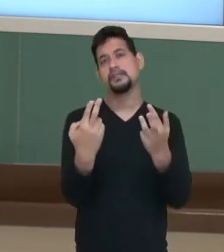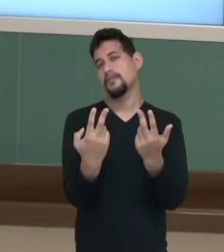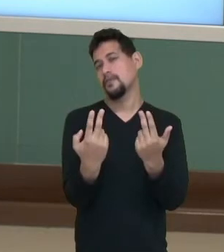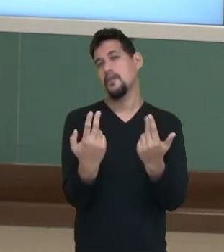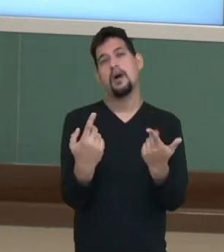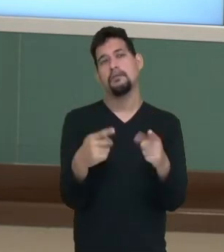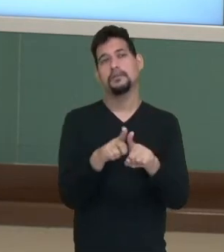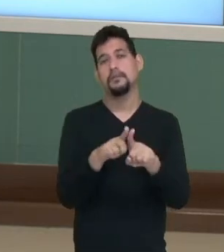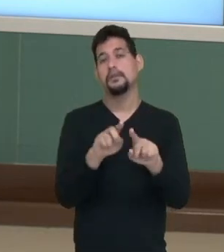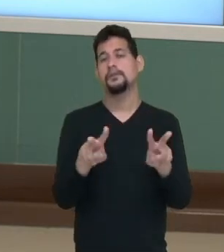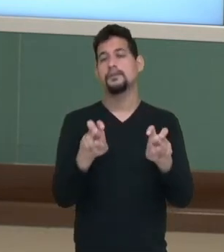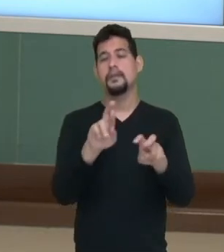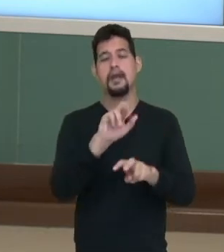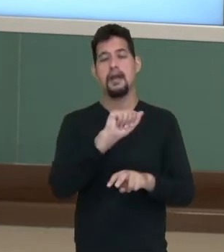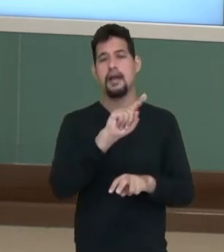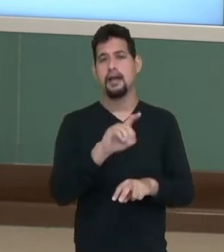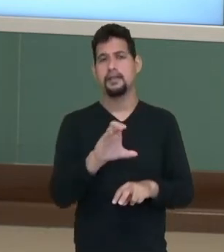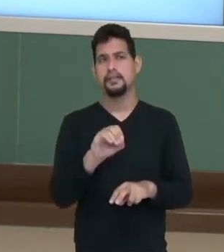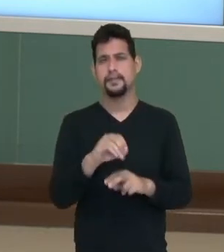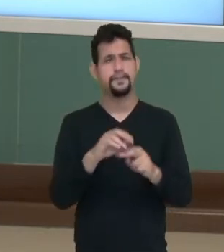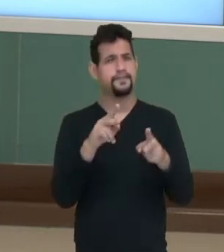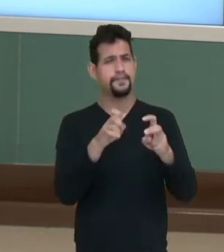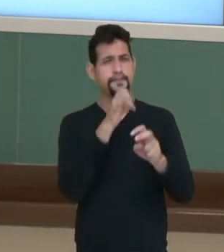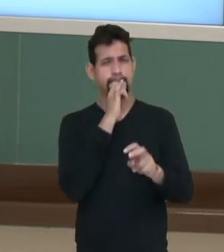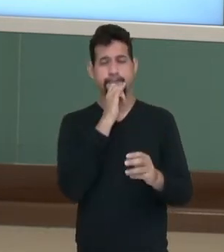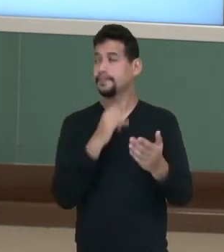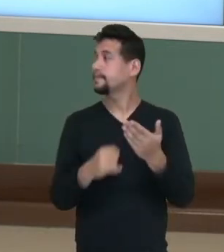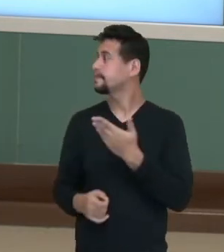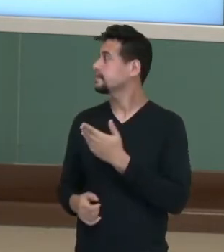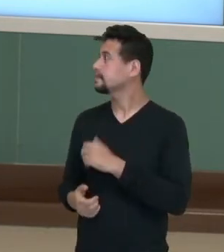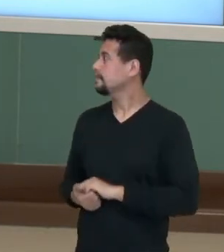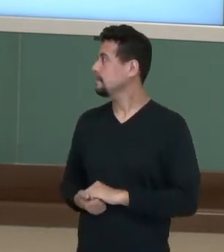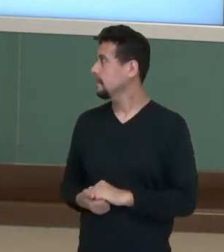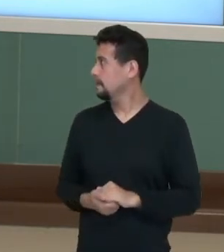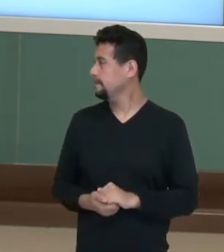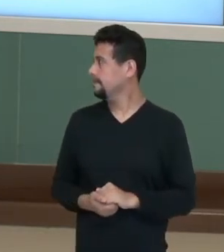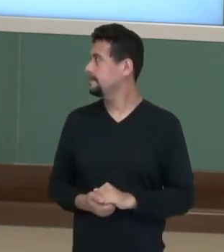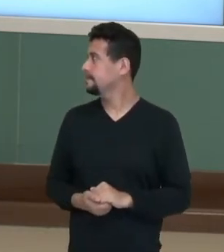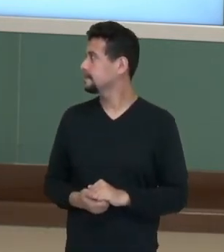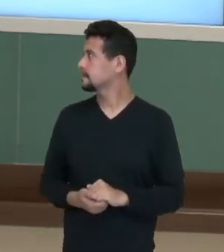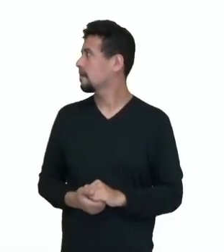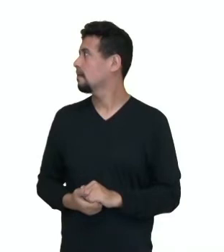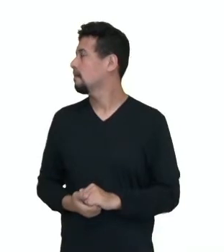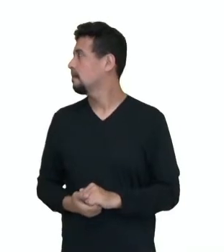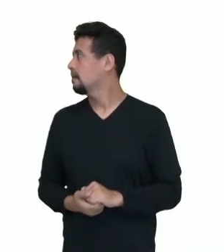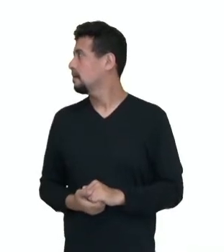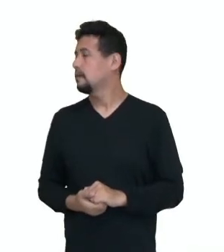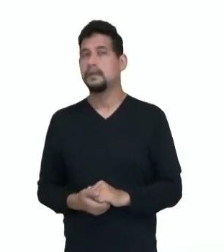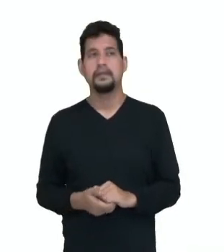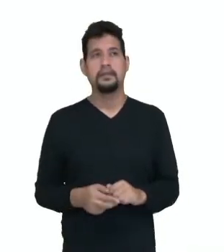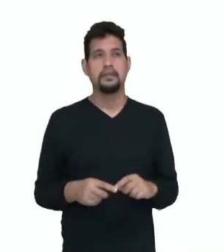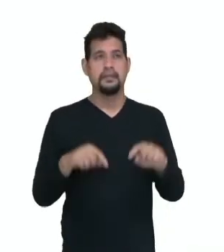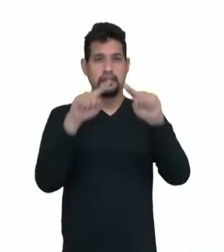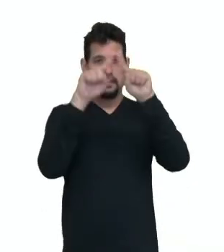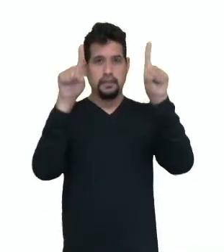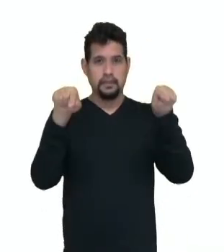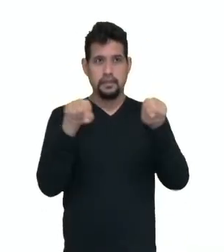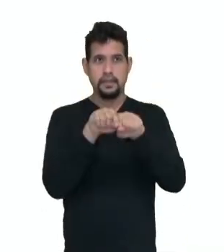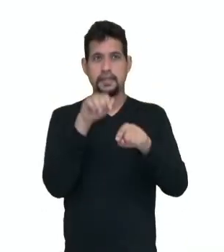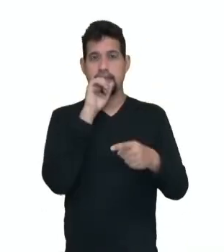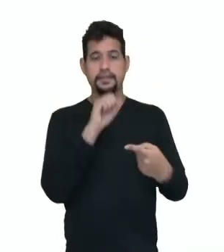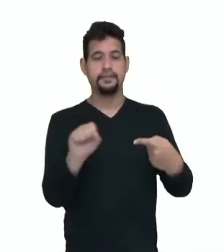falando sobre razão. Vamos acompanhar o exemplo aqui. No quadro ao lado, nós temos que 1 está para 5,